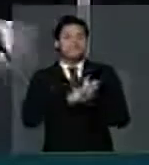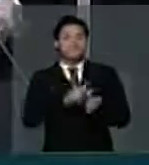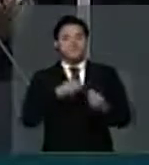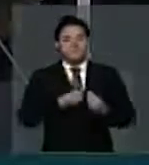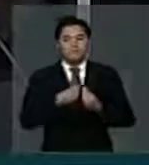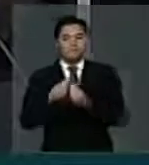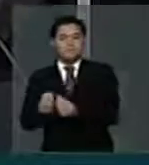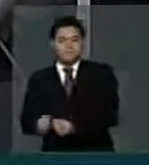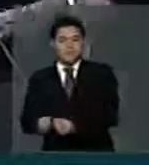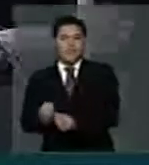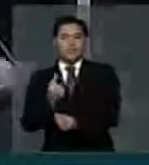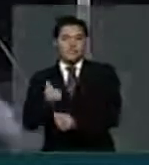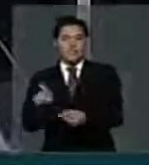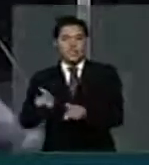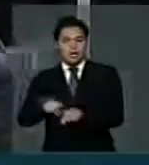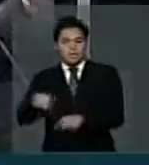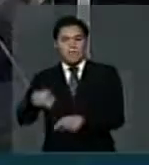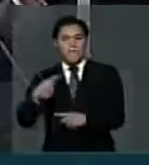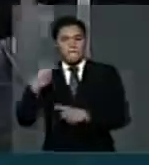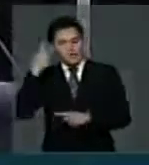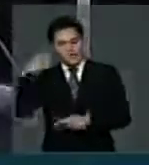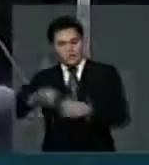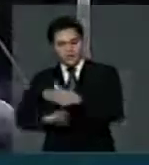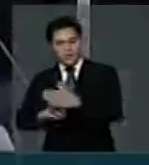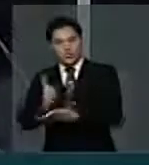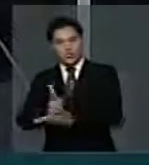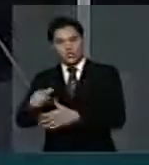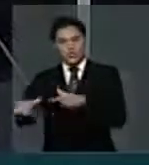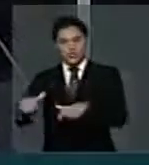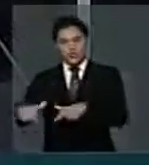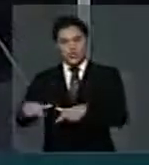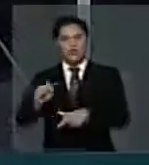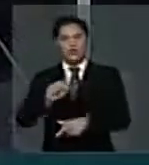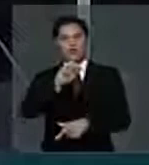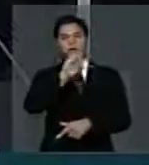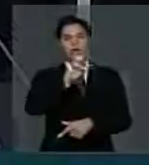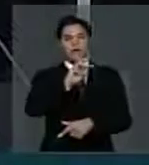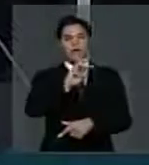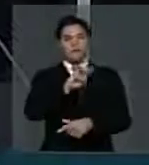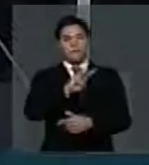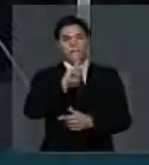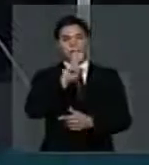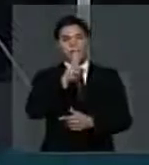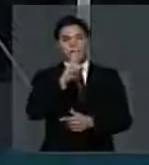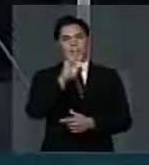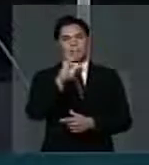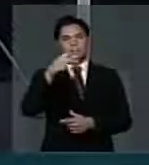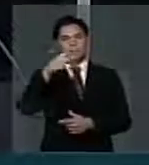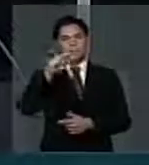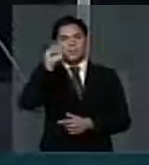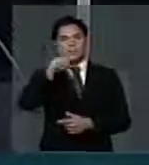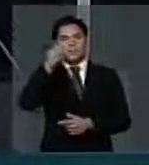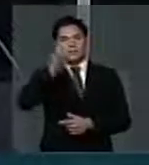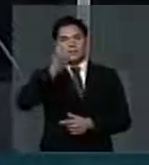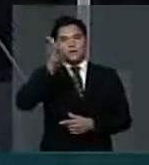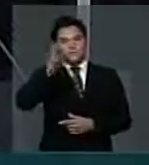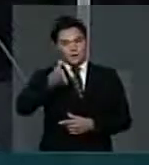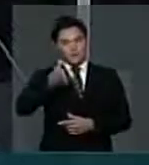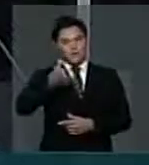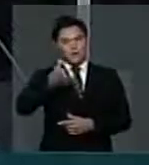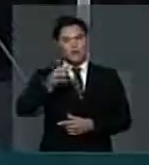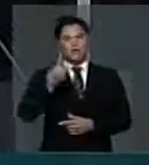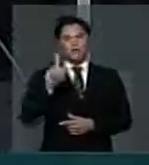para que o GAC continue esse trabalho importante. é http, dois pontos, barra, barra,